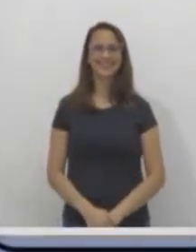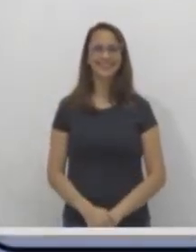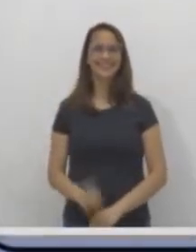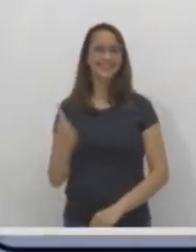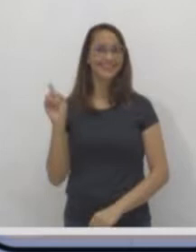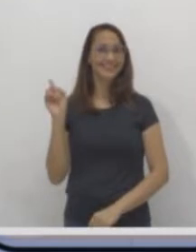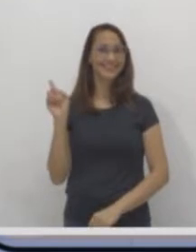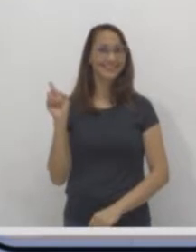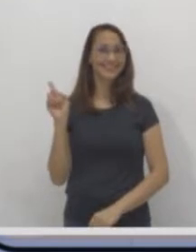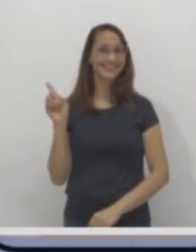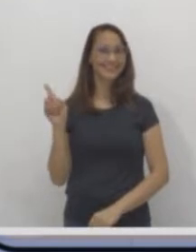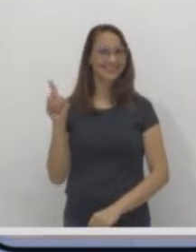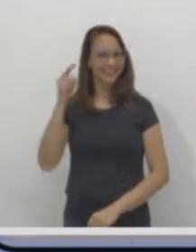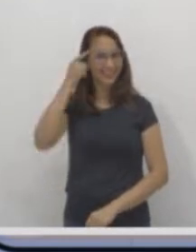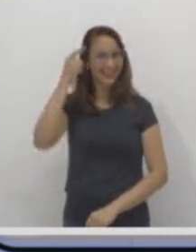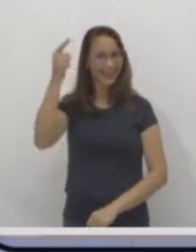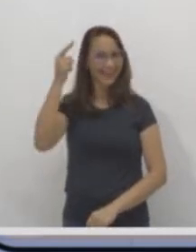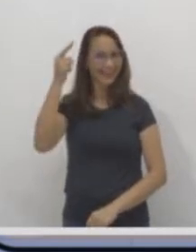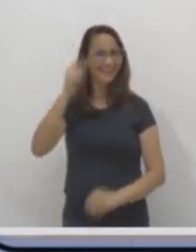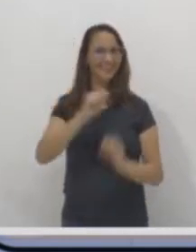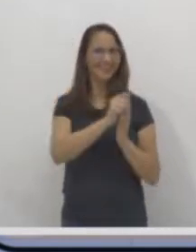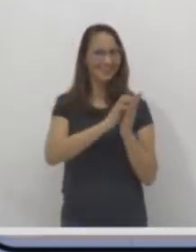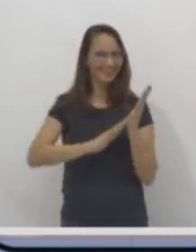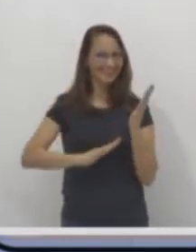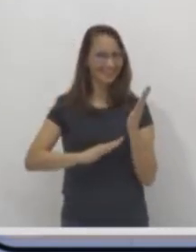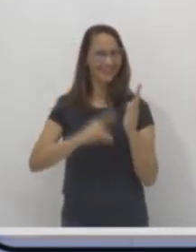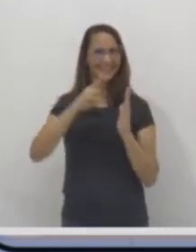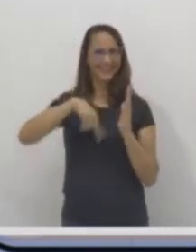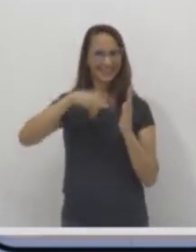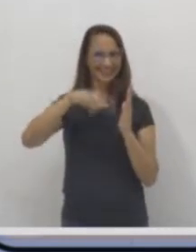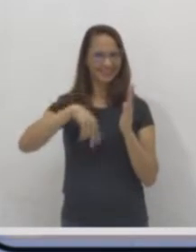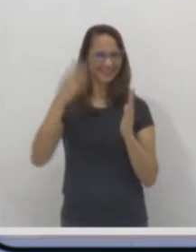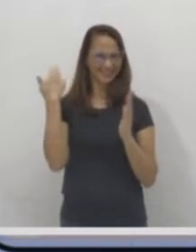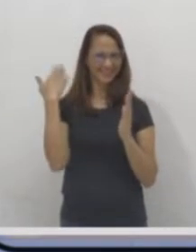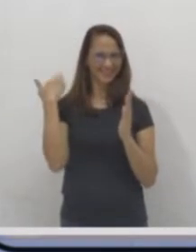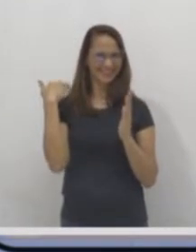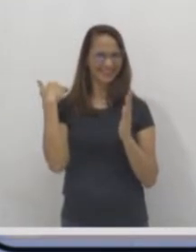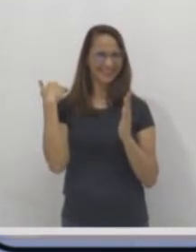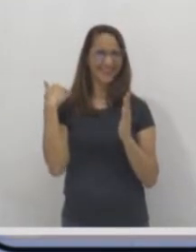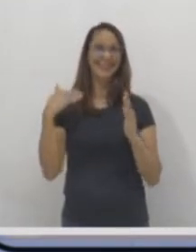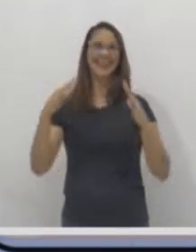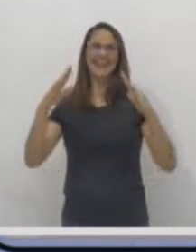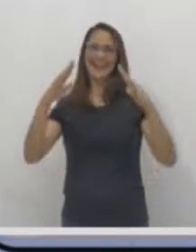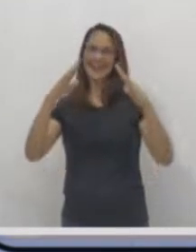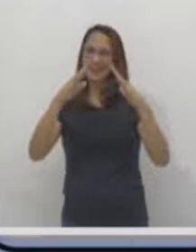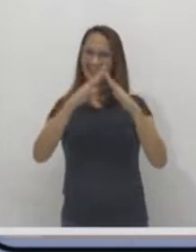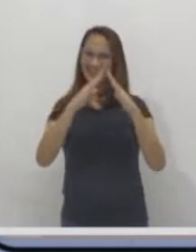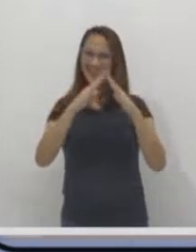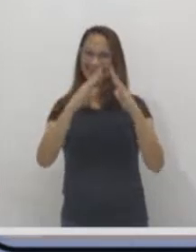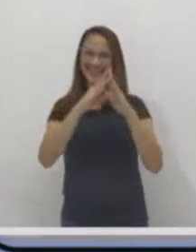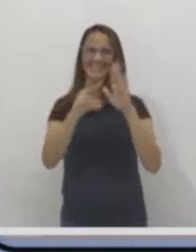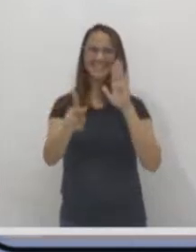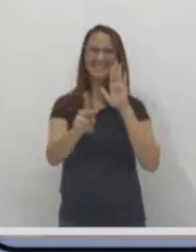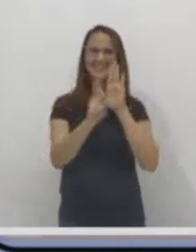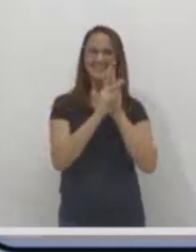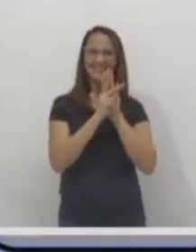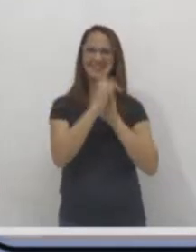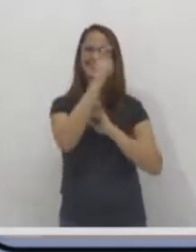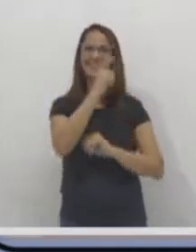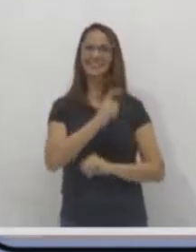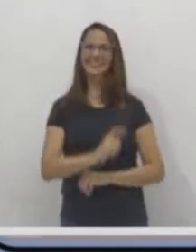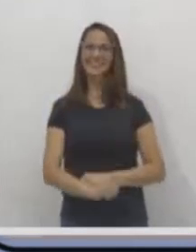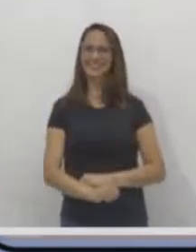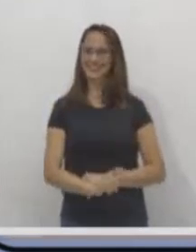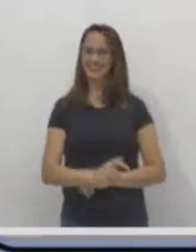Olha aí, Vocês estão lembrados da nossa atividade? Na nossa última leitura? Que foi A Casa e Seu Dono. Eu sei que vocês estão lembrados, vocês são